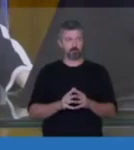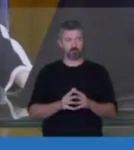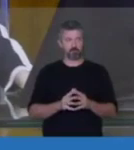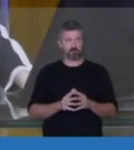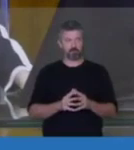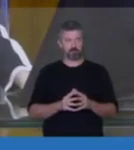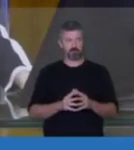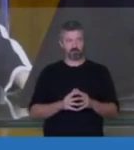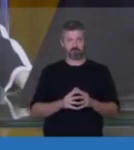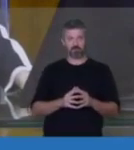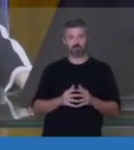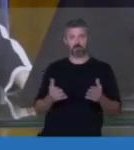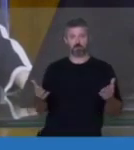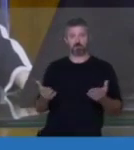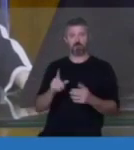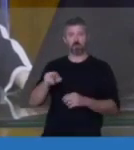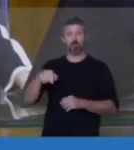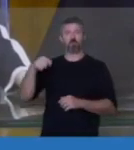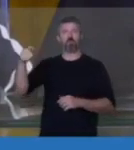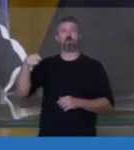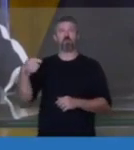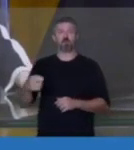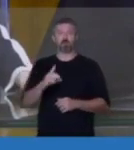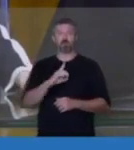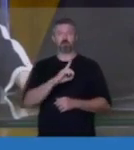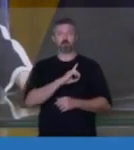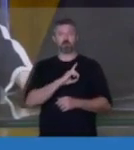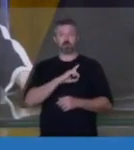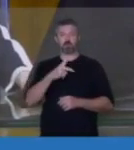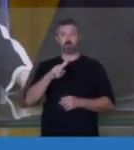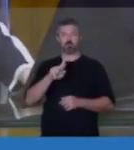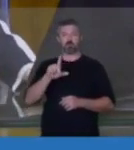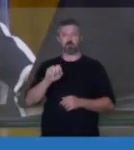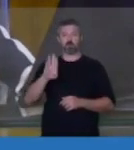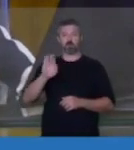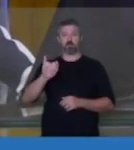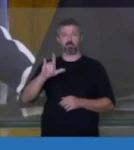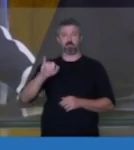Com a palavra, o próximo inscrito, o delegado Paulo Bilinski.